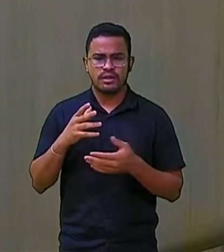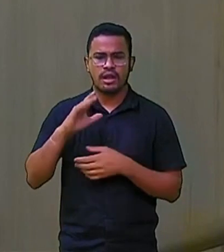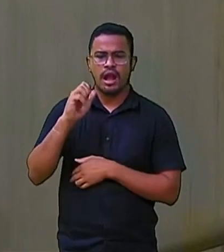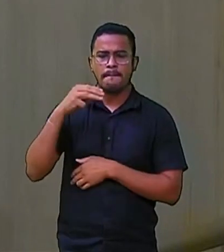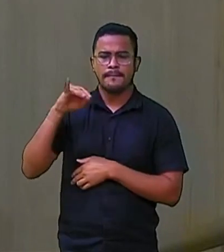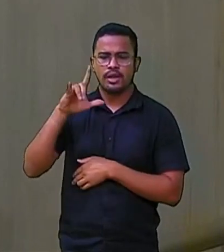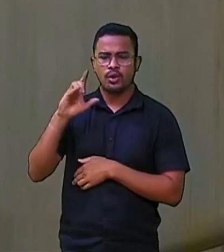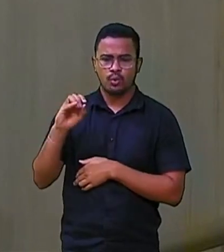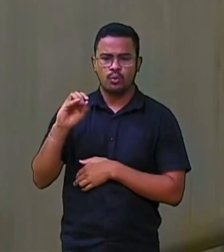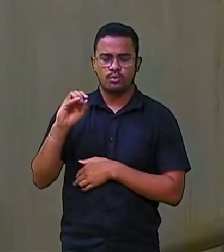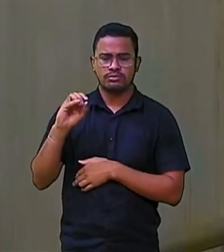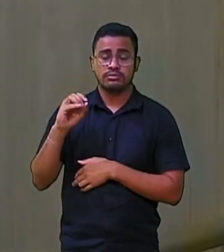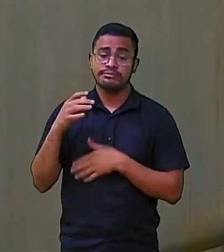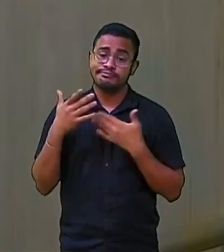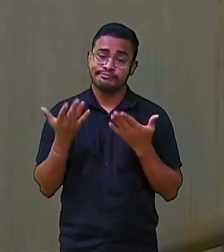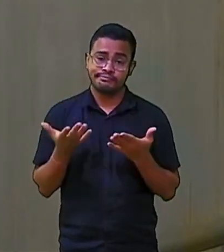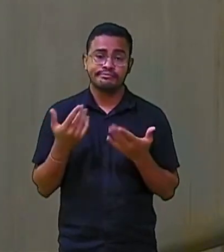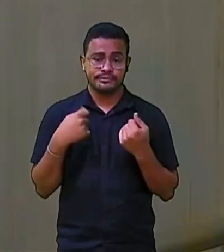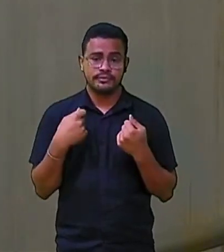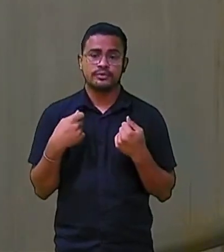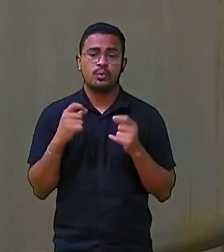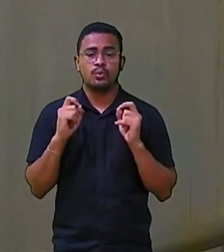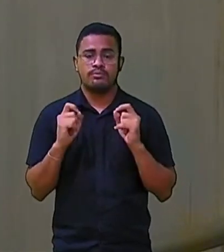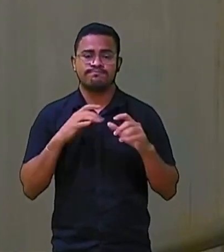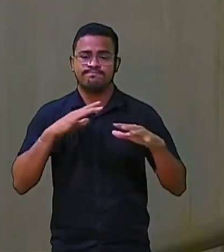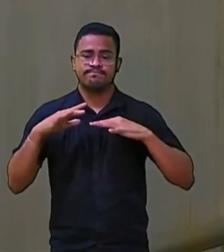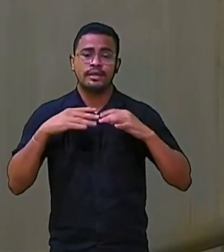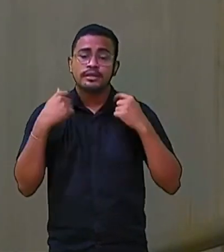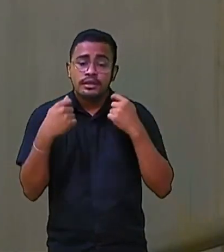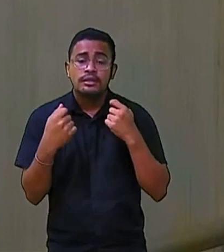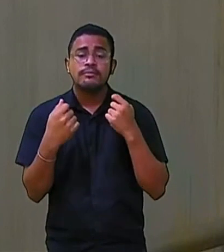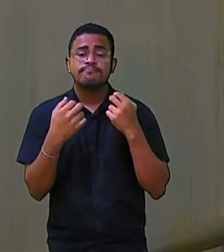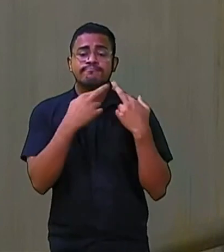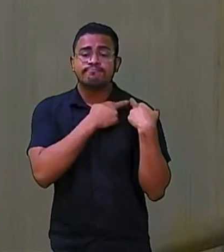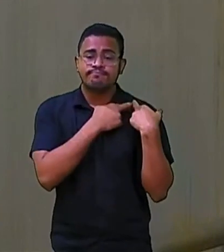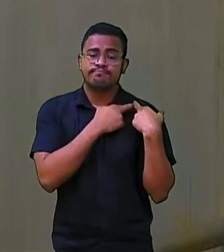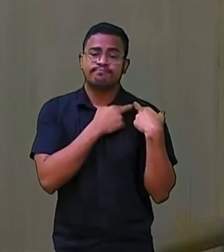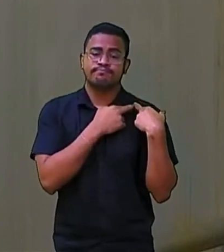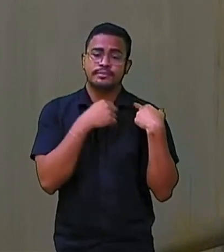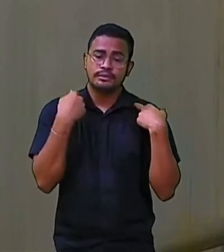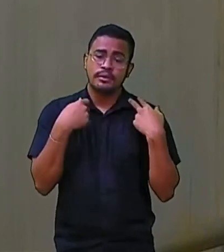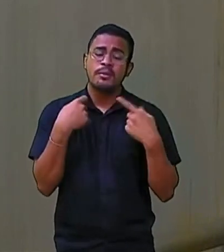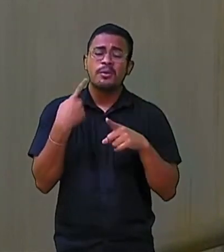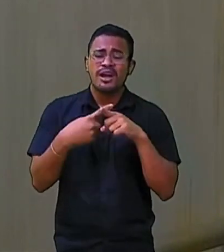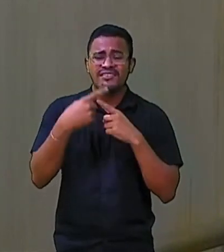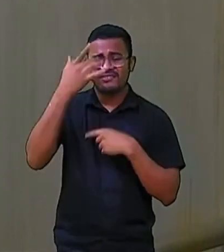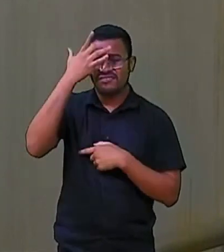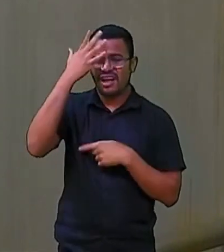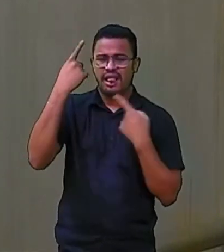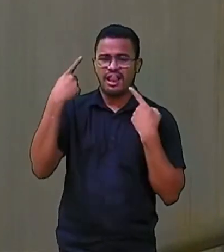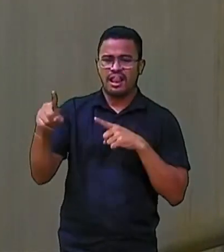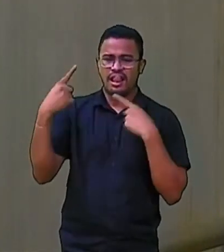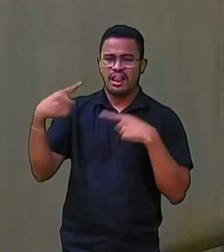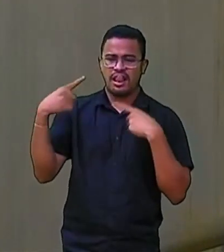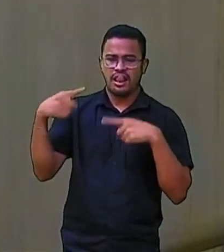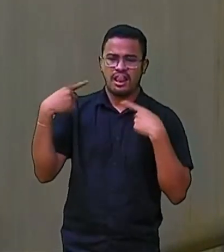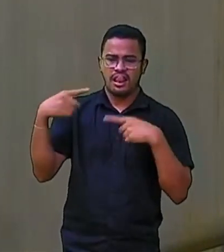Nós temos que agir com responsabilidade, porque é muito fácil você jogar pedra na vitrine É muito fácil